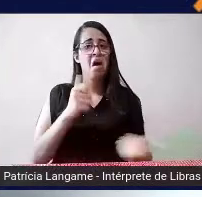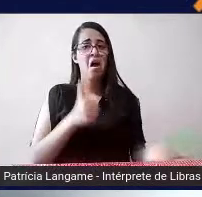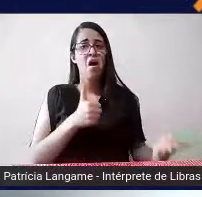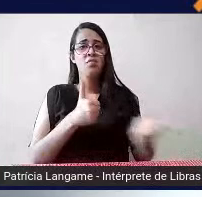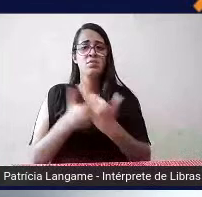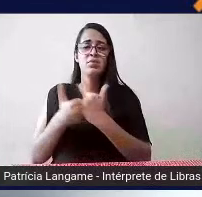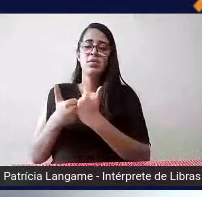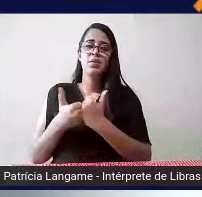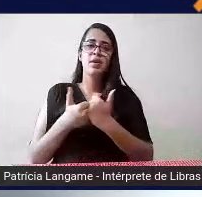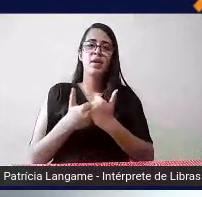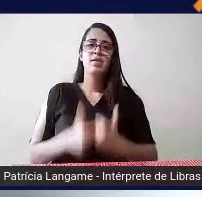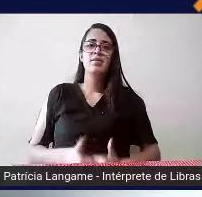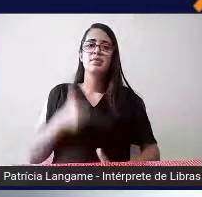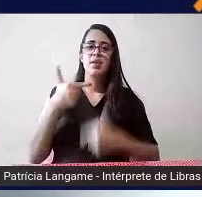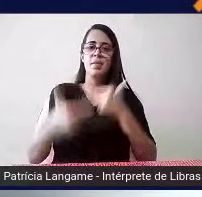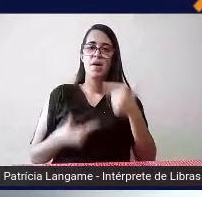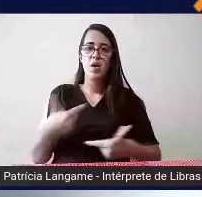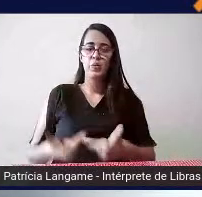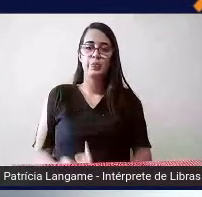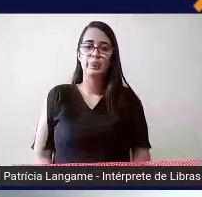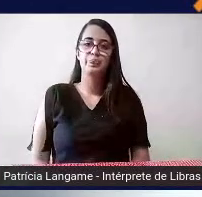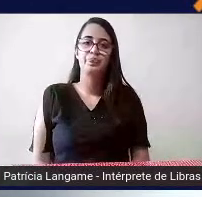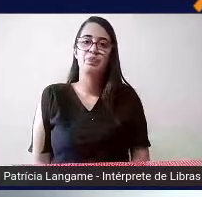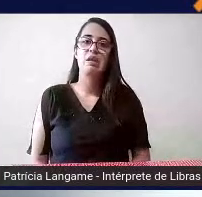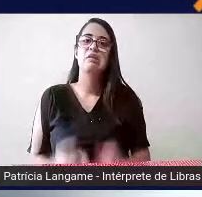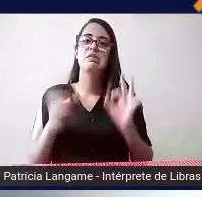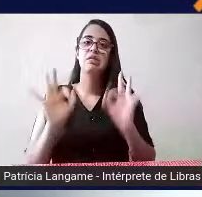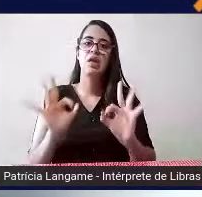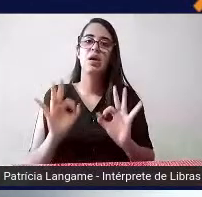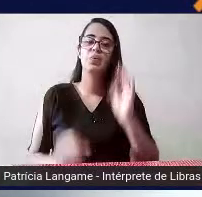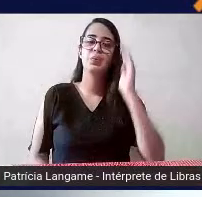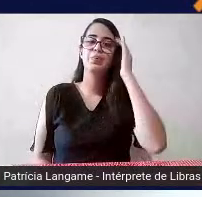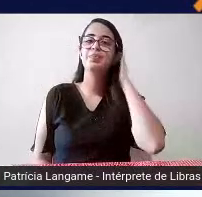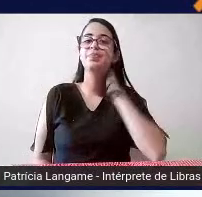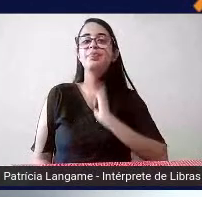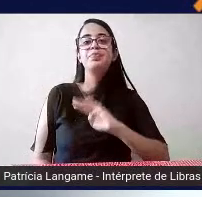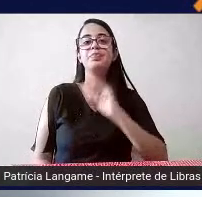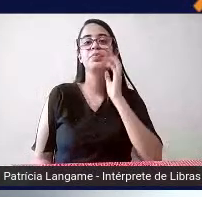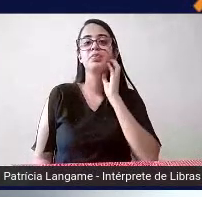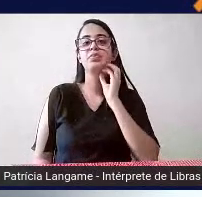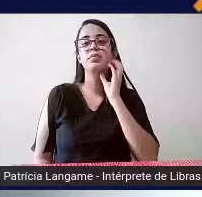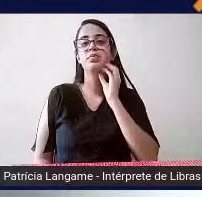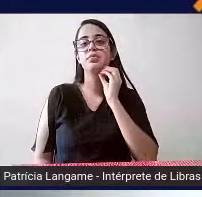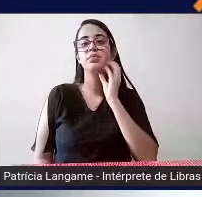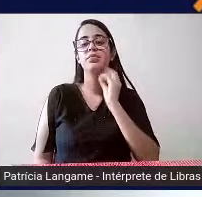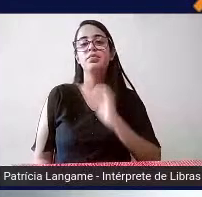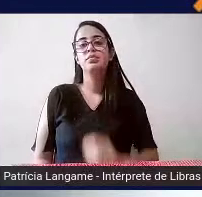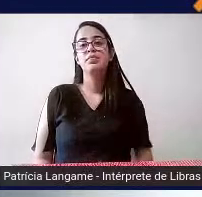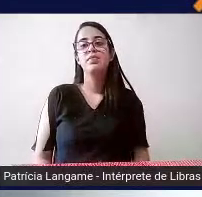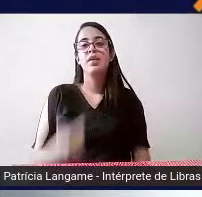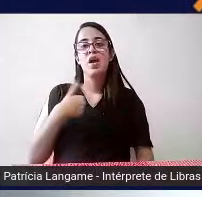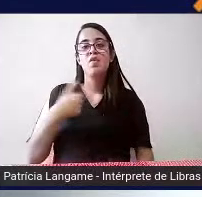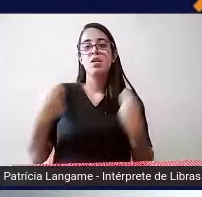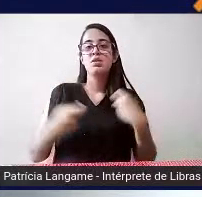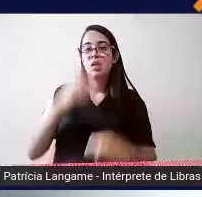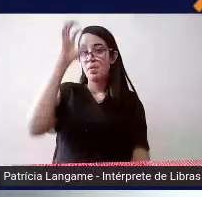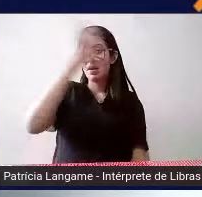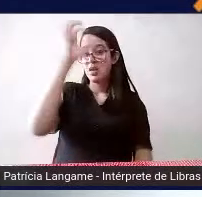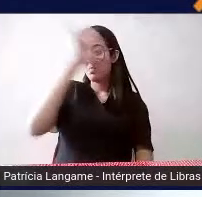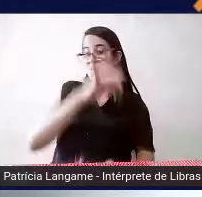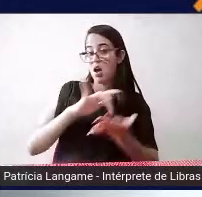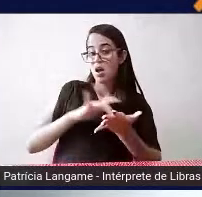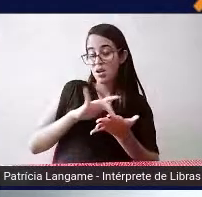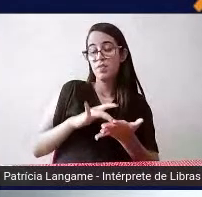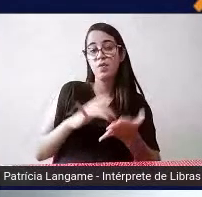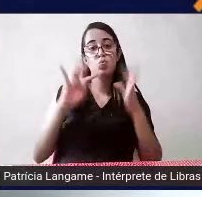nesse trabalho de transcrever tá certo então pra você não ficar né pra gente não ah eu vou ter que aprender braile aprender a fazer todas